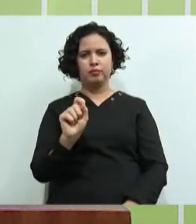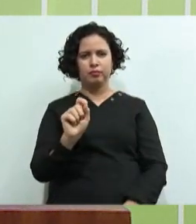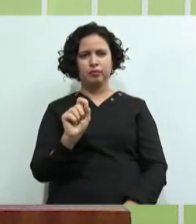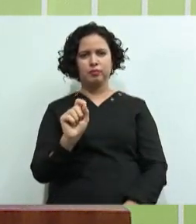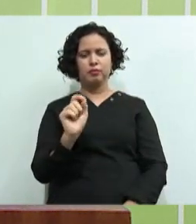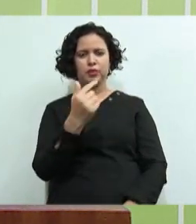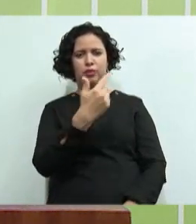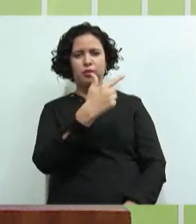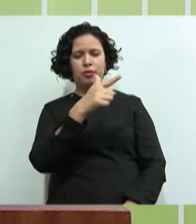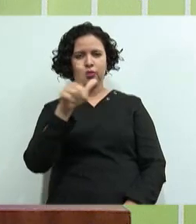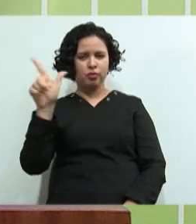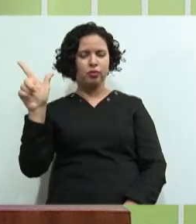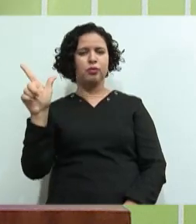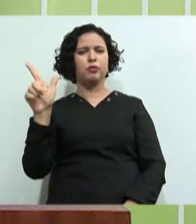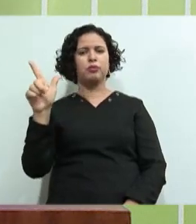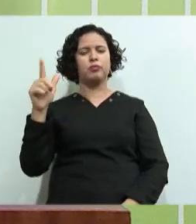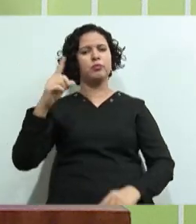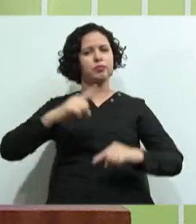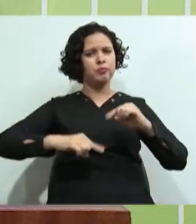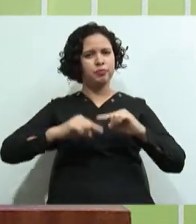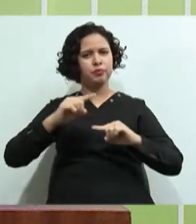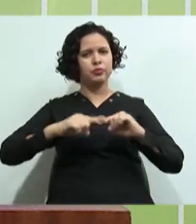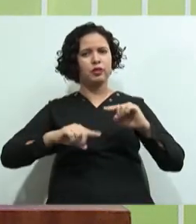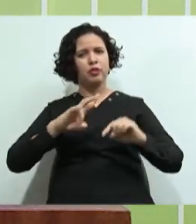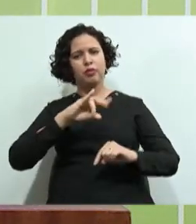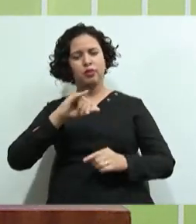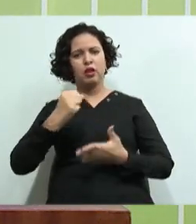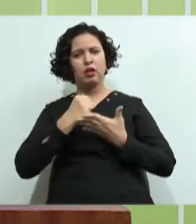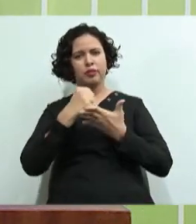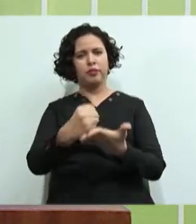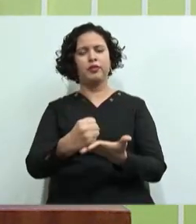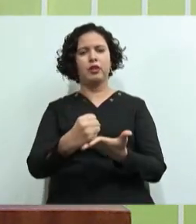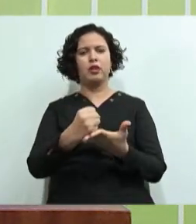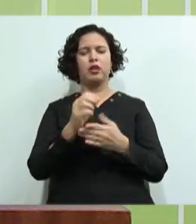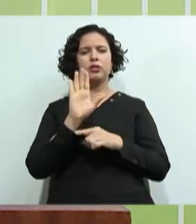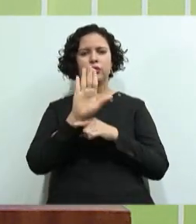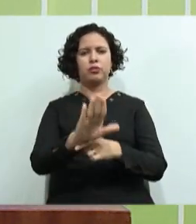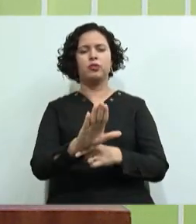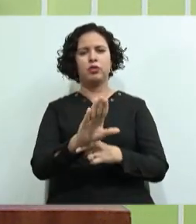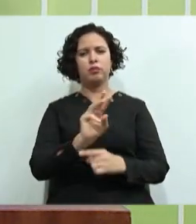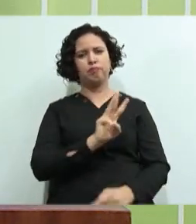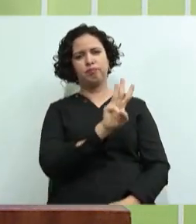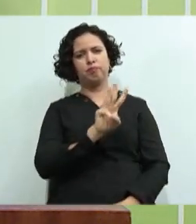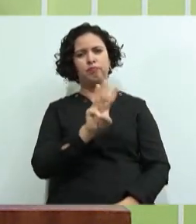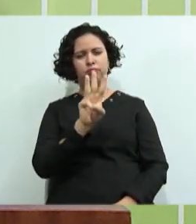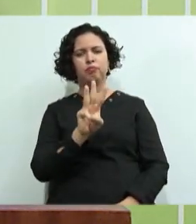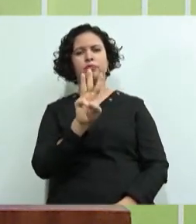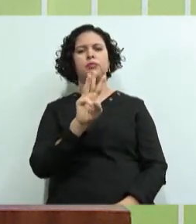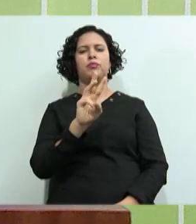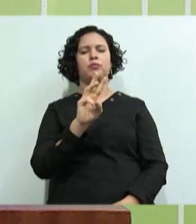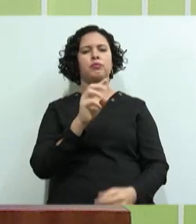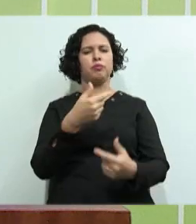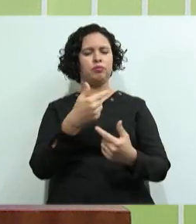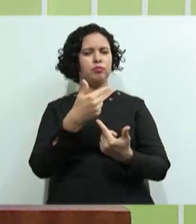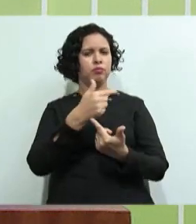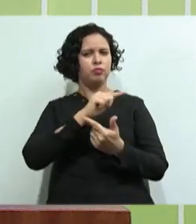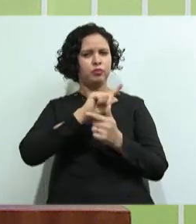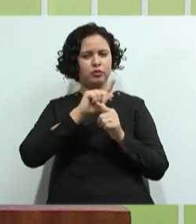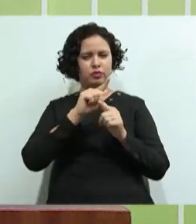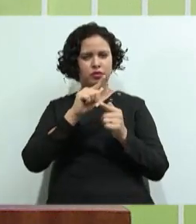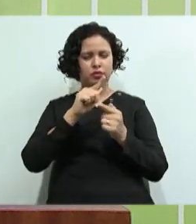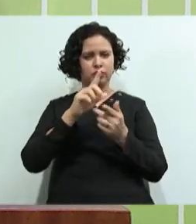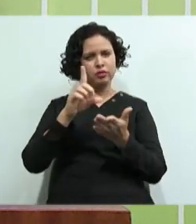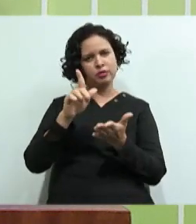Outros Outros materiais Que vai ajudar vocês Links Glossários Que vai ajudar vocês A